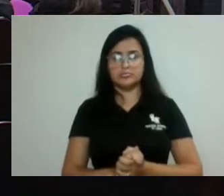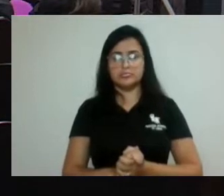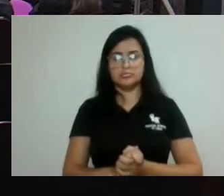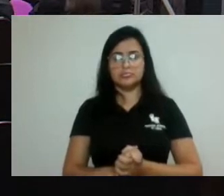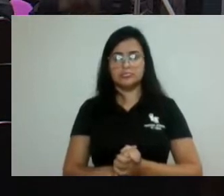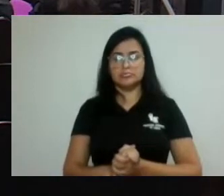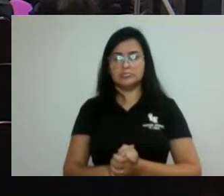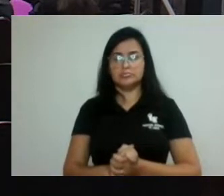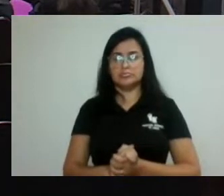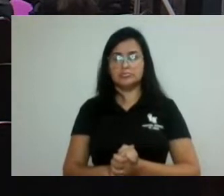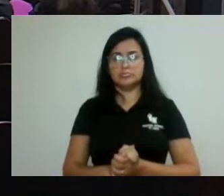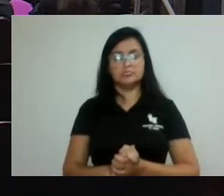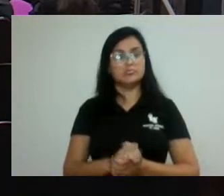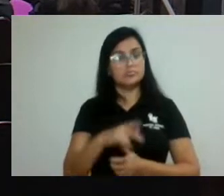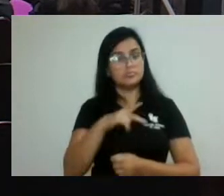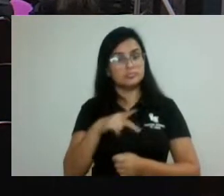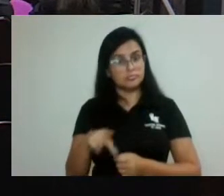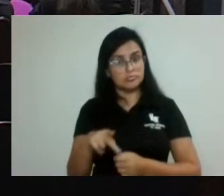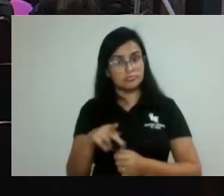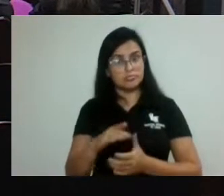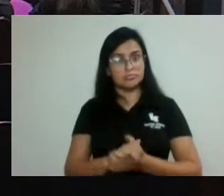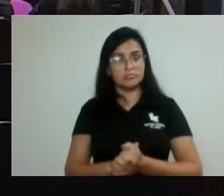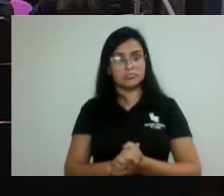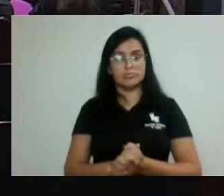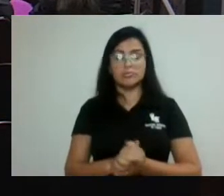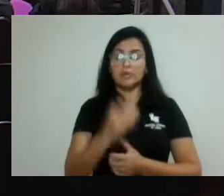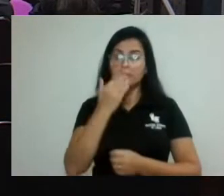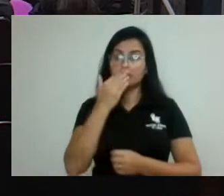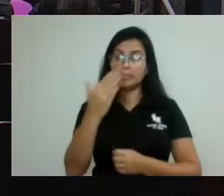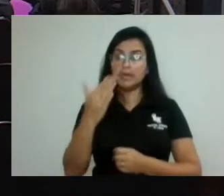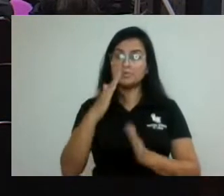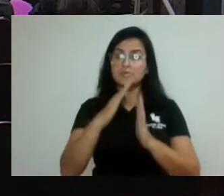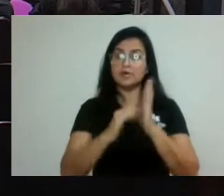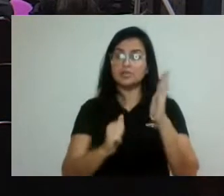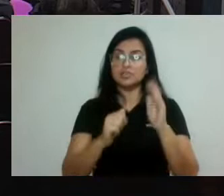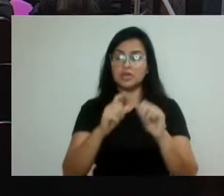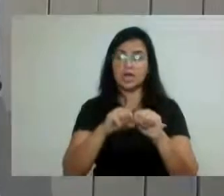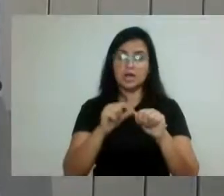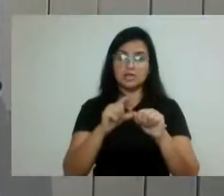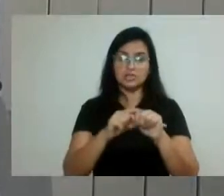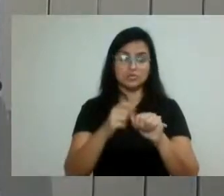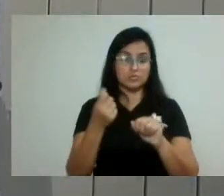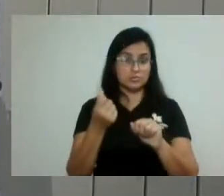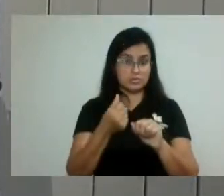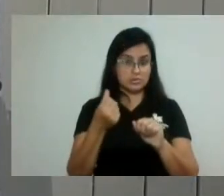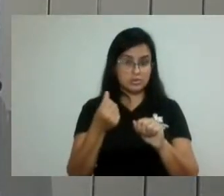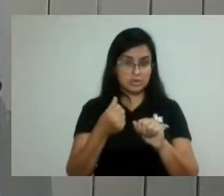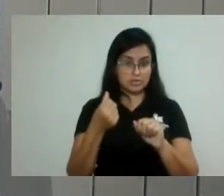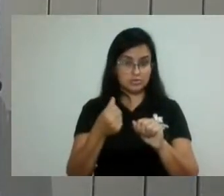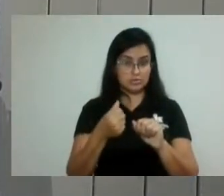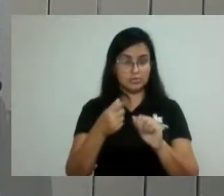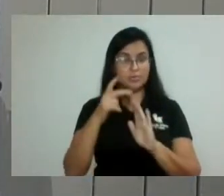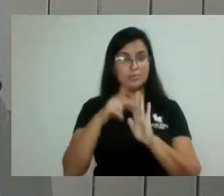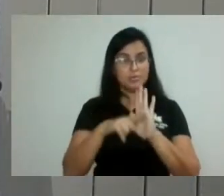Presidente, então, eu peço para retirar o artigo 6º do projeto Lei 117.220.